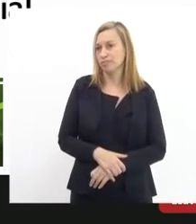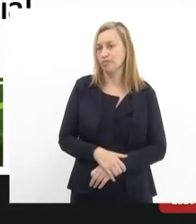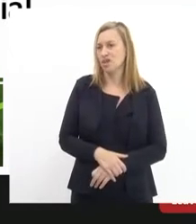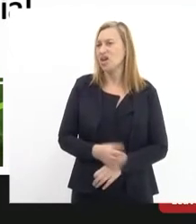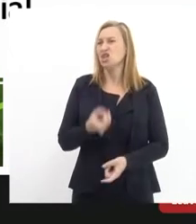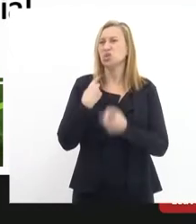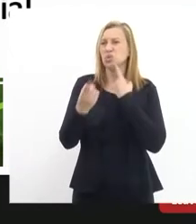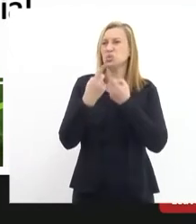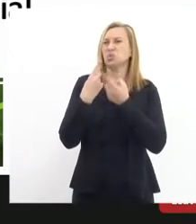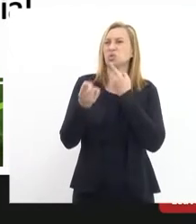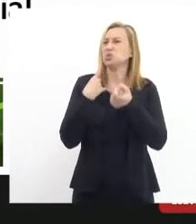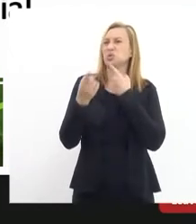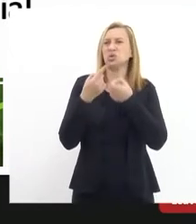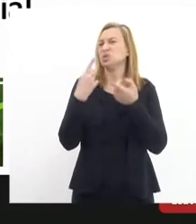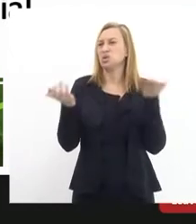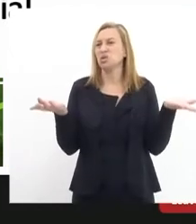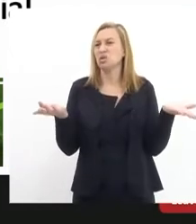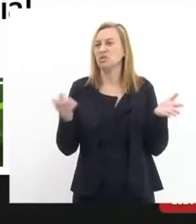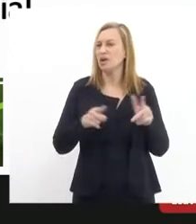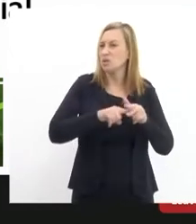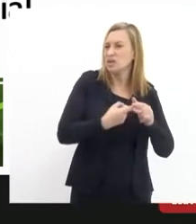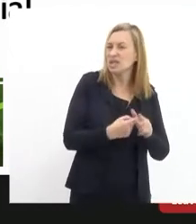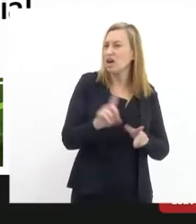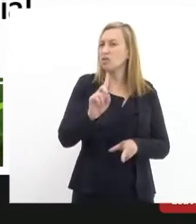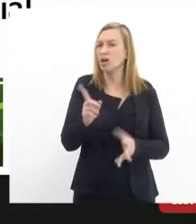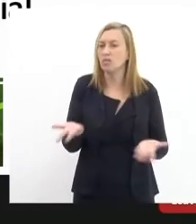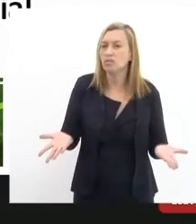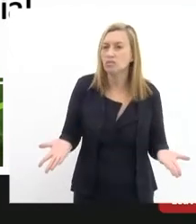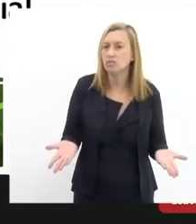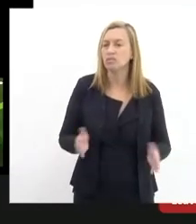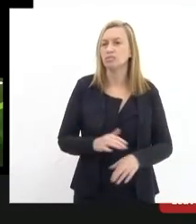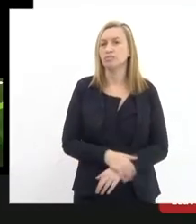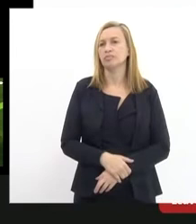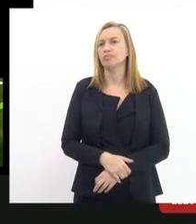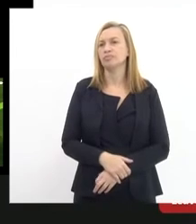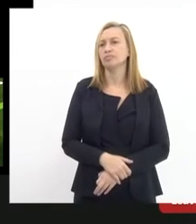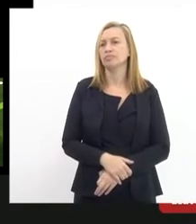discutindo se vai restaurar ou não. É compulsória. Adiante.